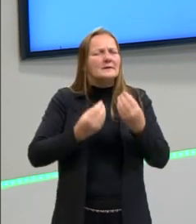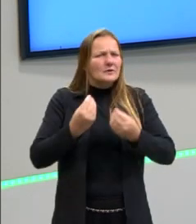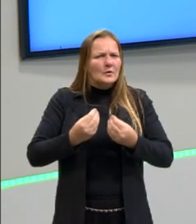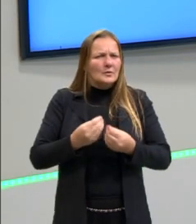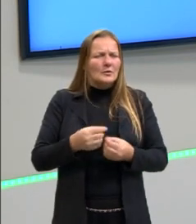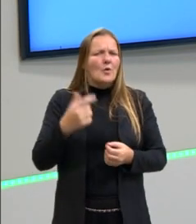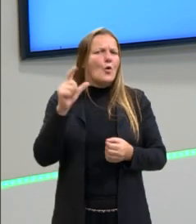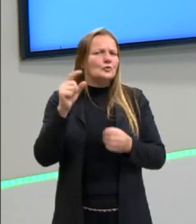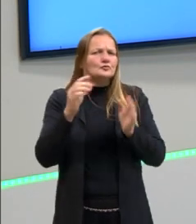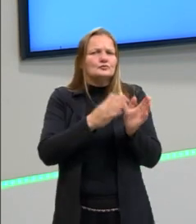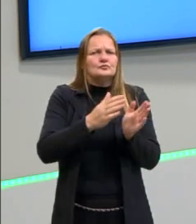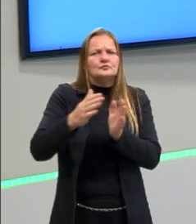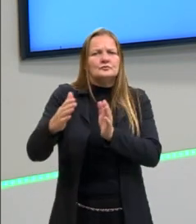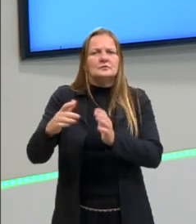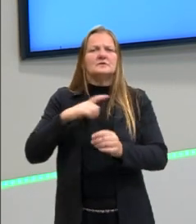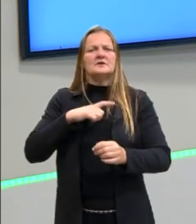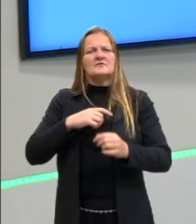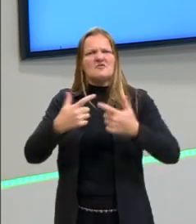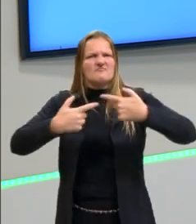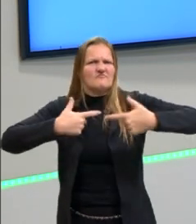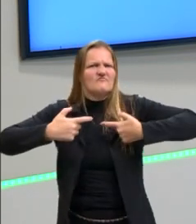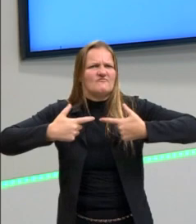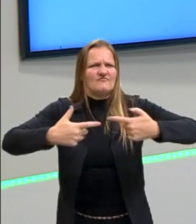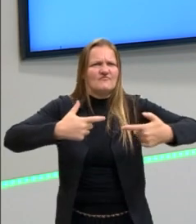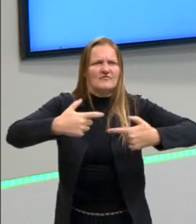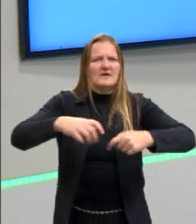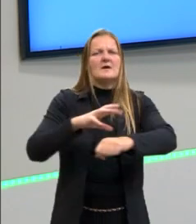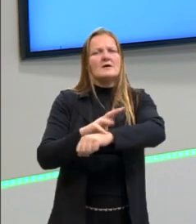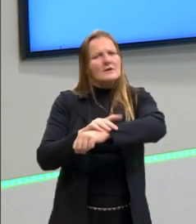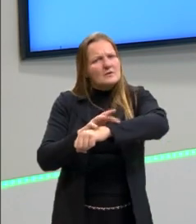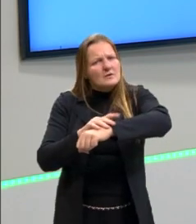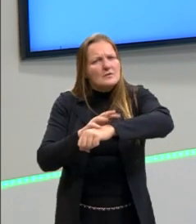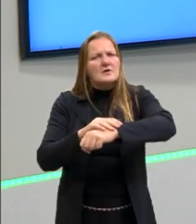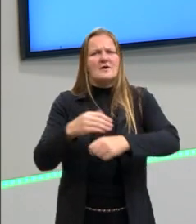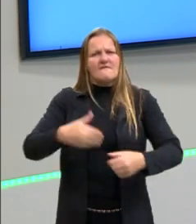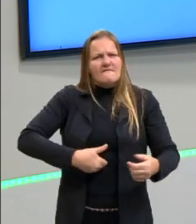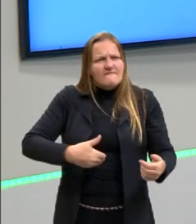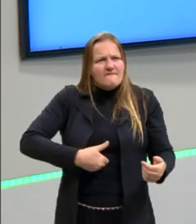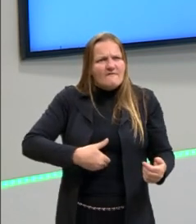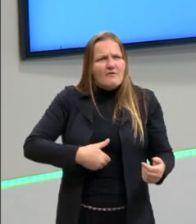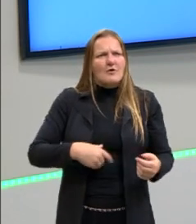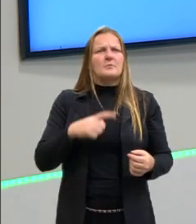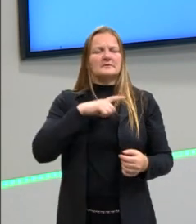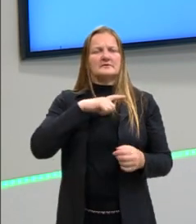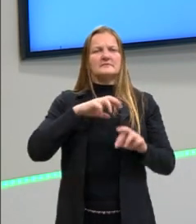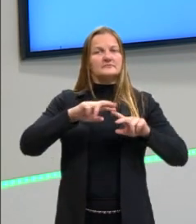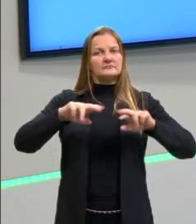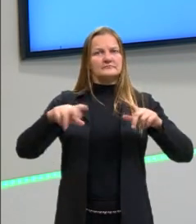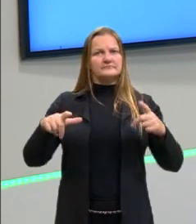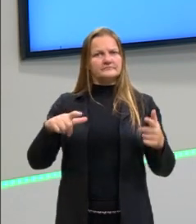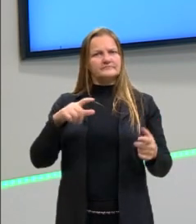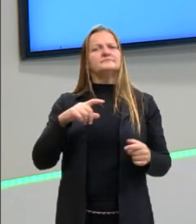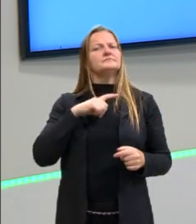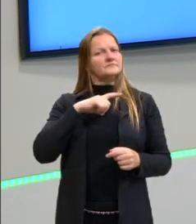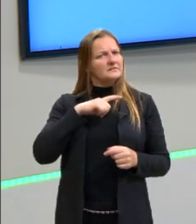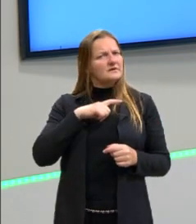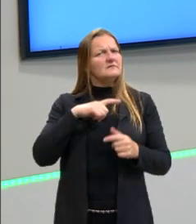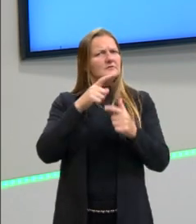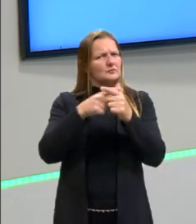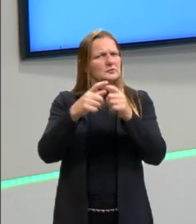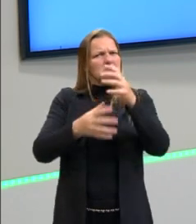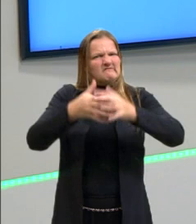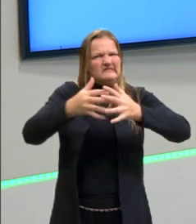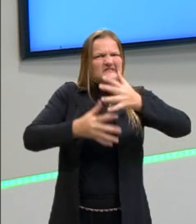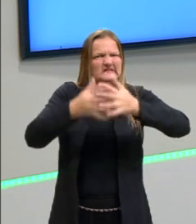outros períodos também tiveram guerras, pestes, fome. Então, outros períodos também tiveram momentos